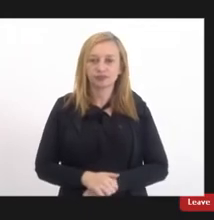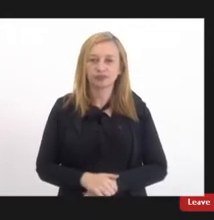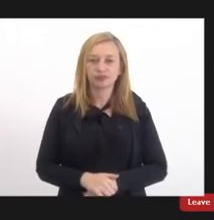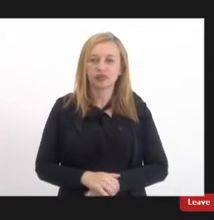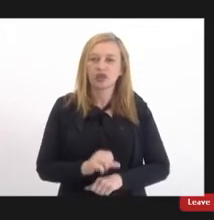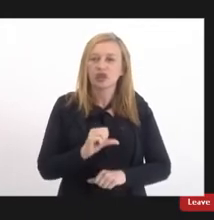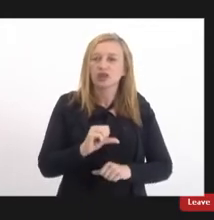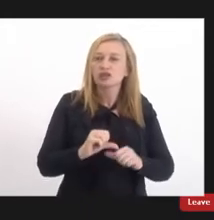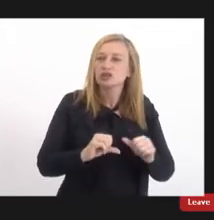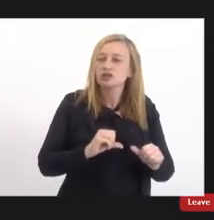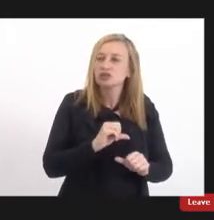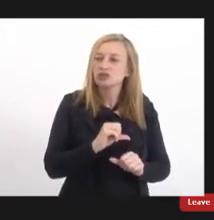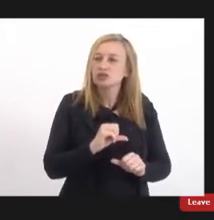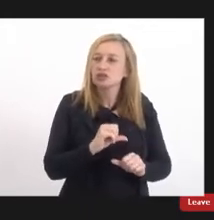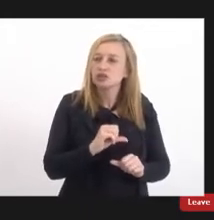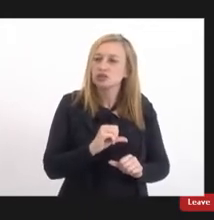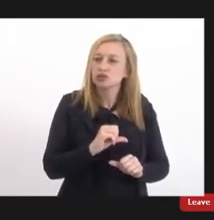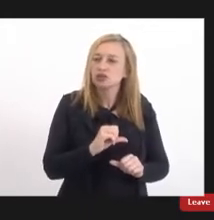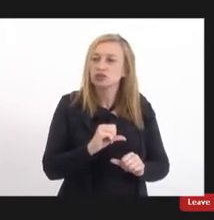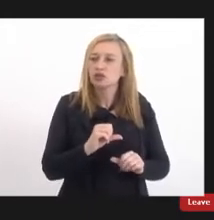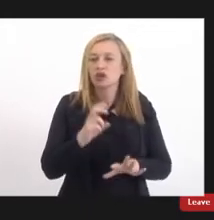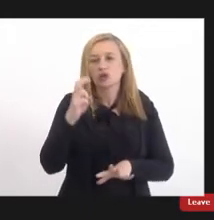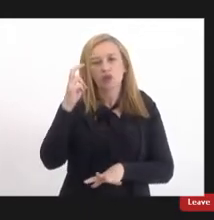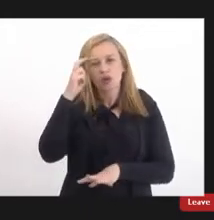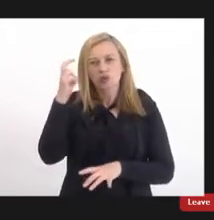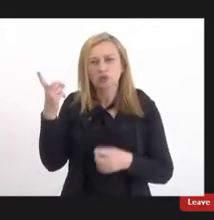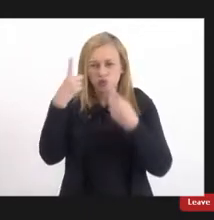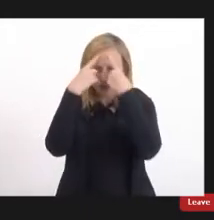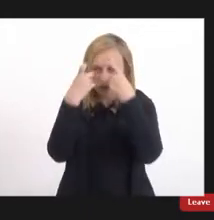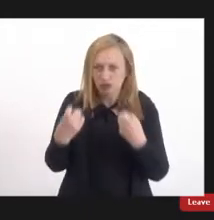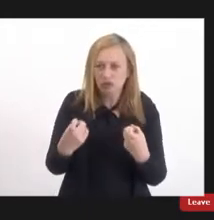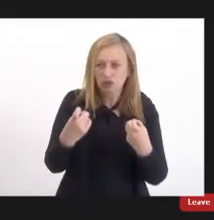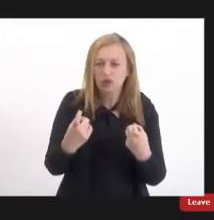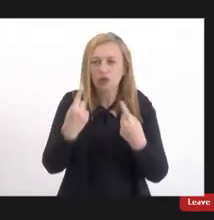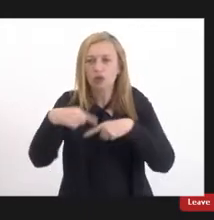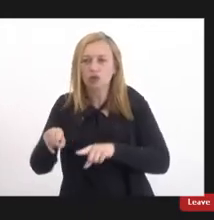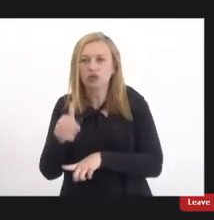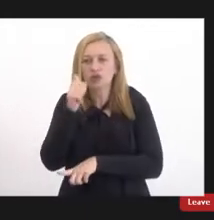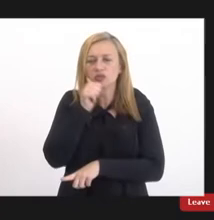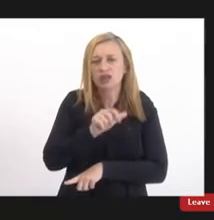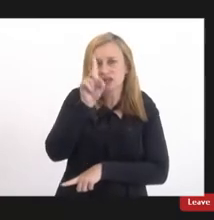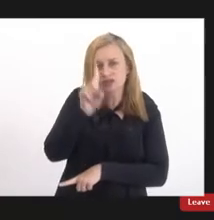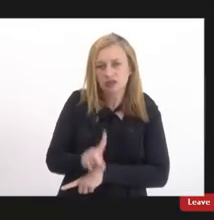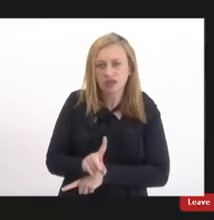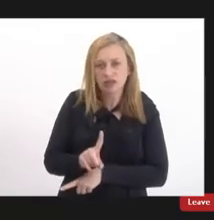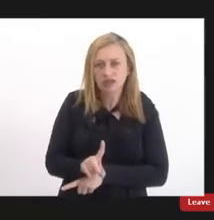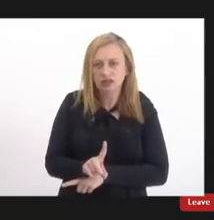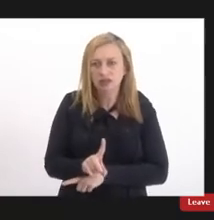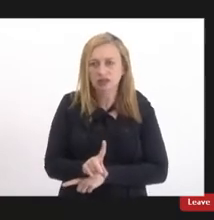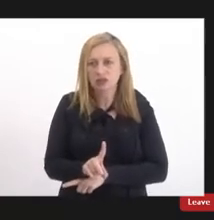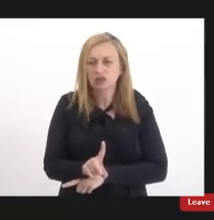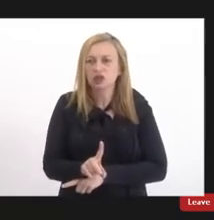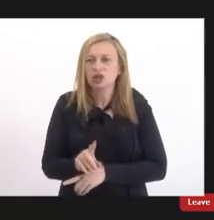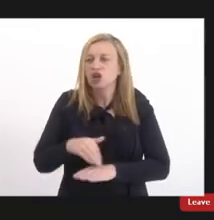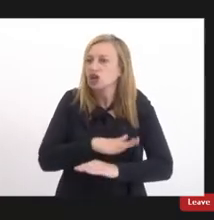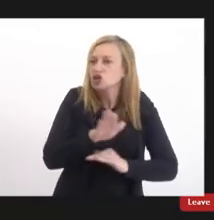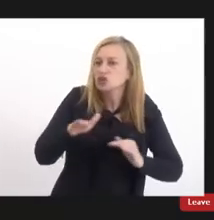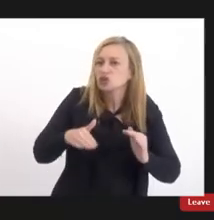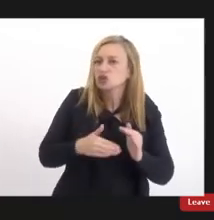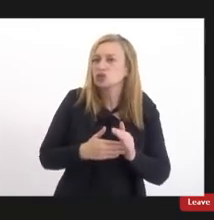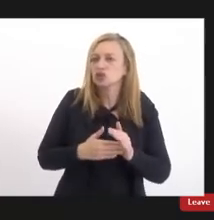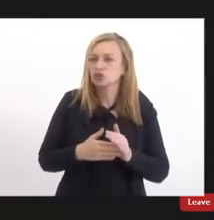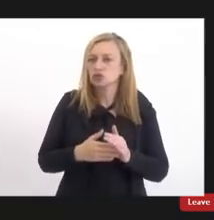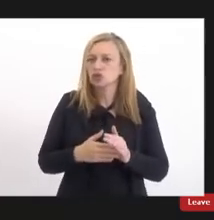transformação e rompimento com a cultura de violência contra as mulheres deficientes em todas as suas